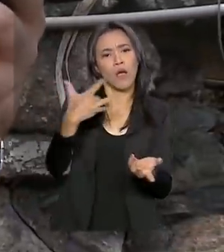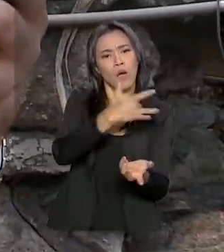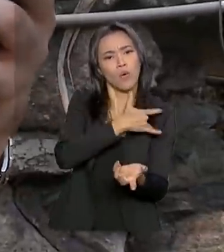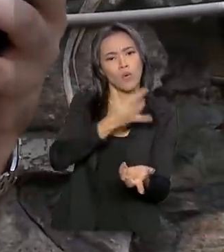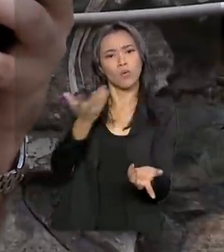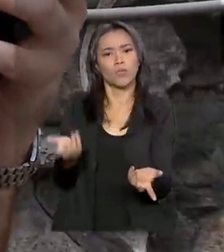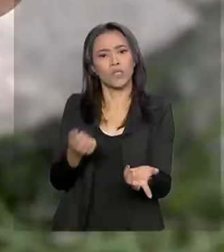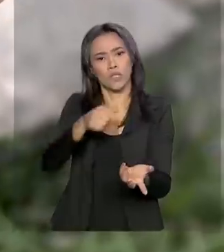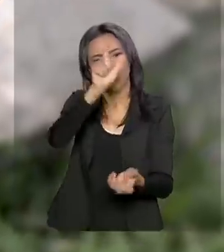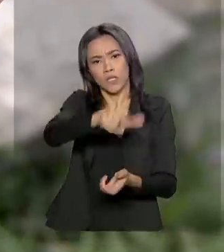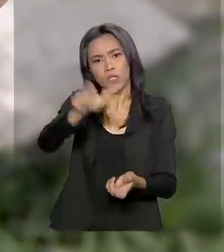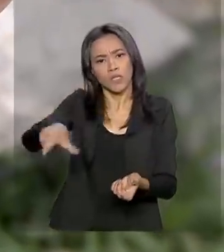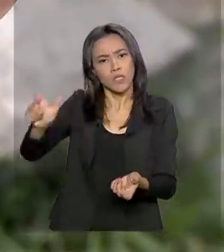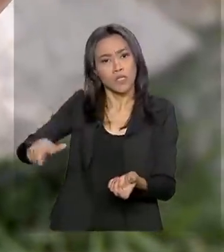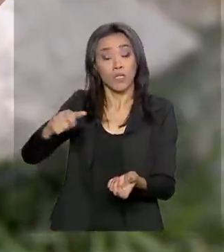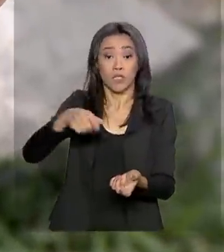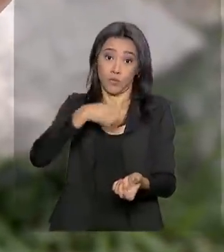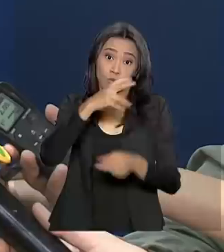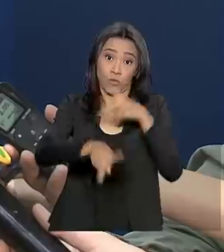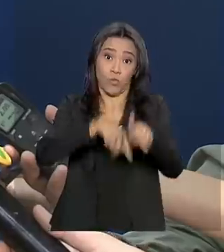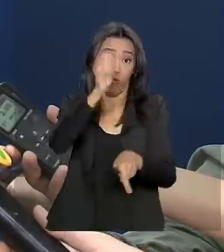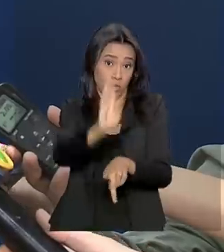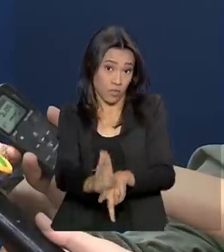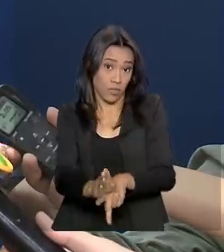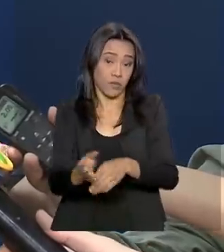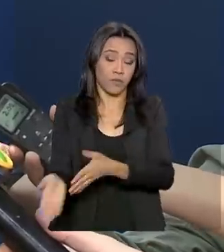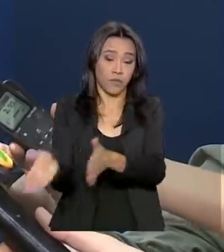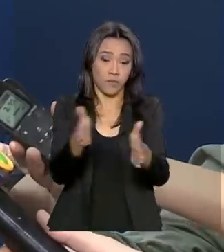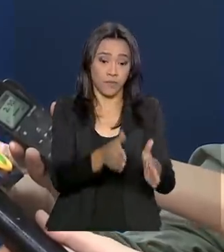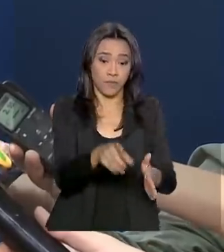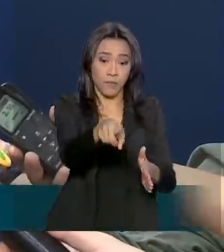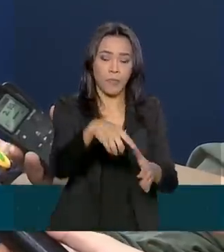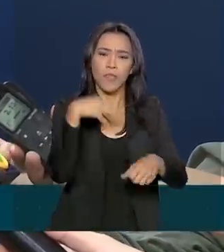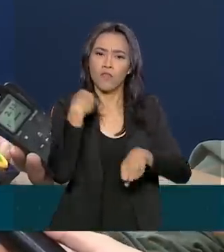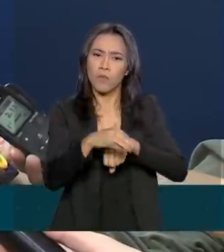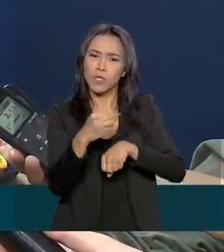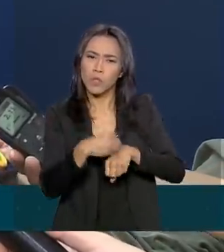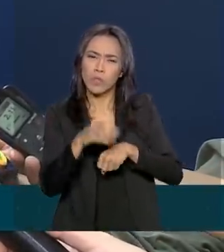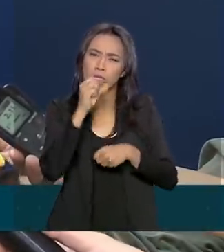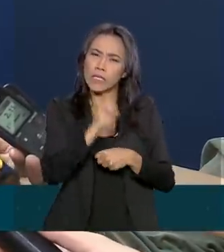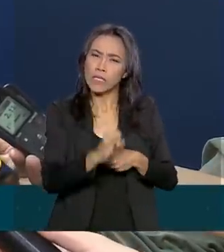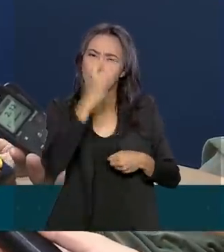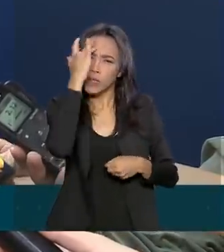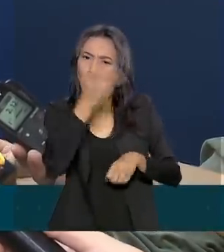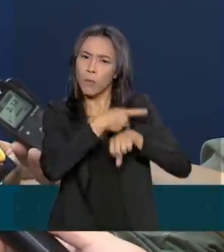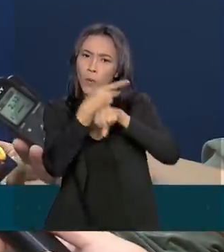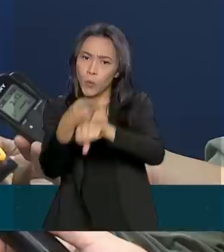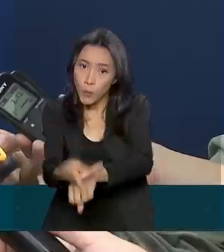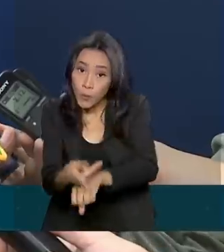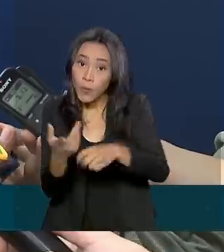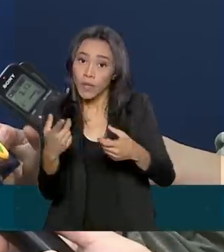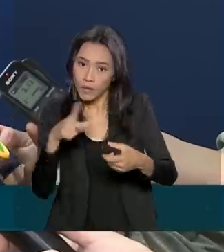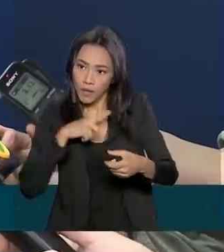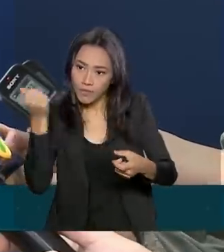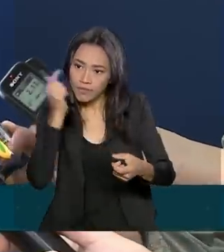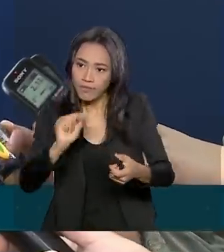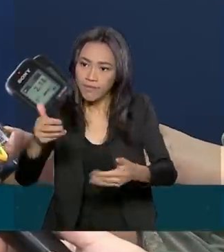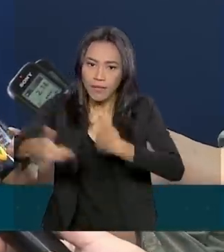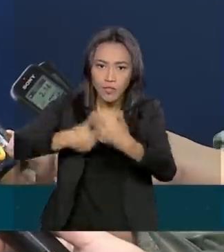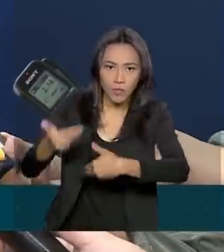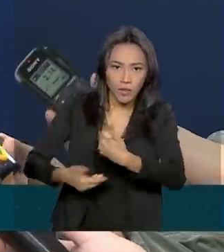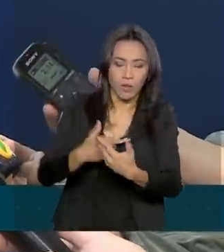indicadores relativos ao estilo de vida do brasileiro. Indicadores sobre se a pessoa procura atendimento e ela tem esse atendimento,